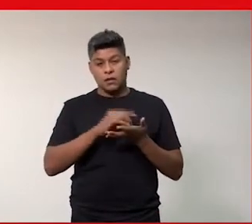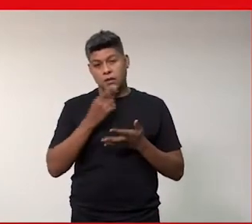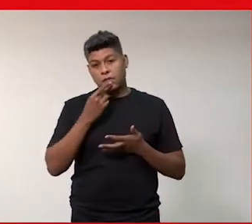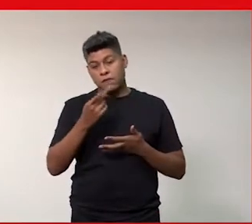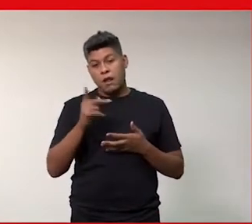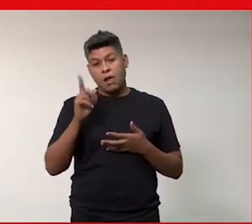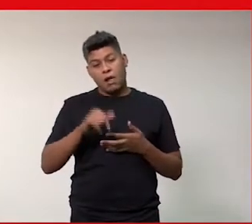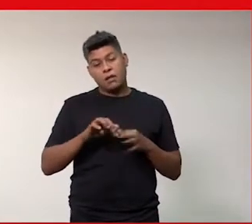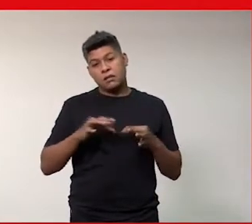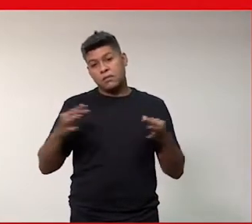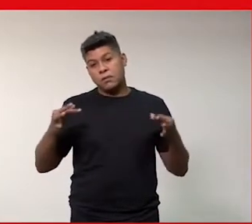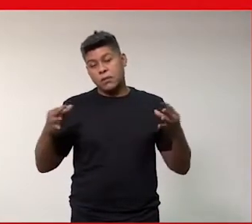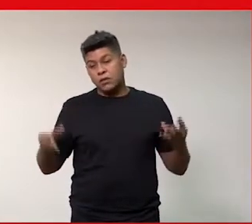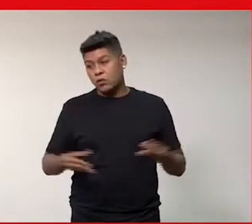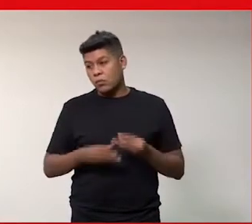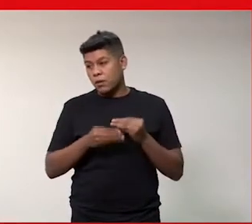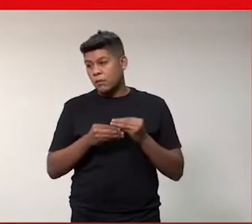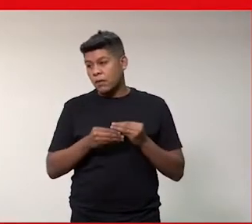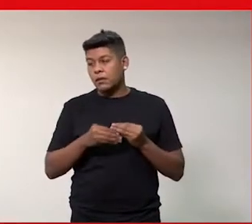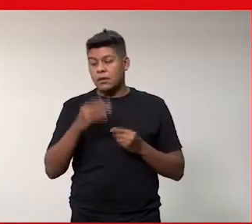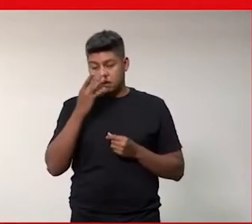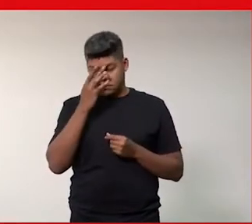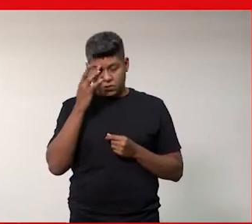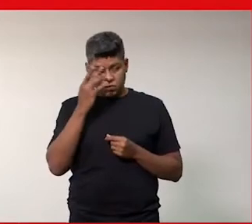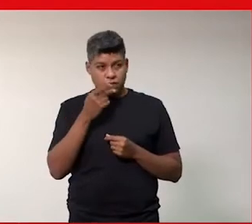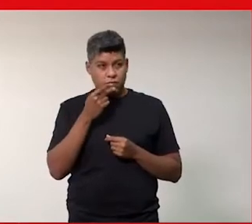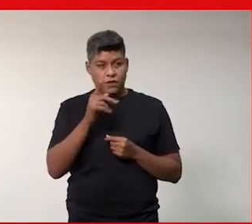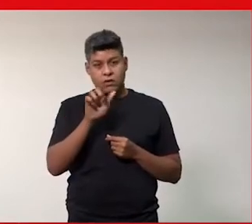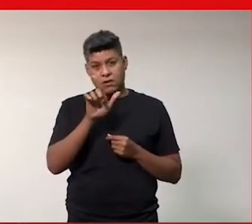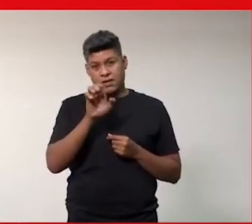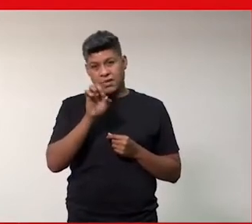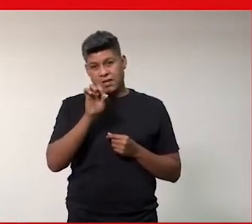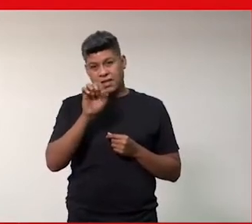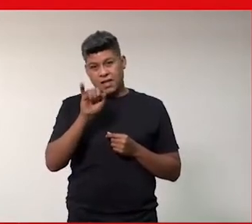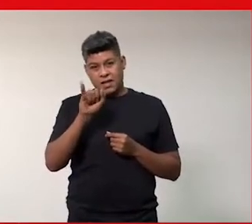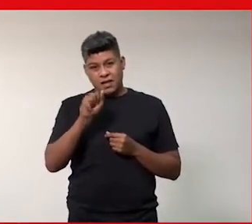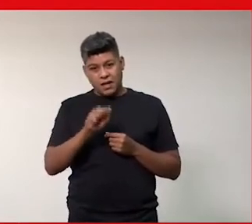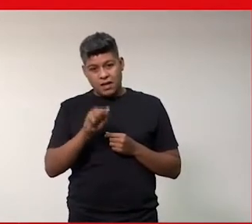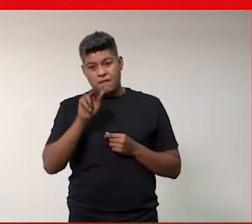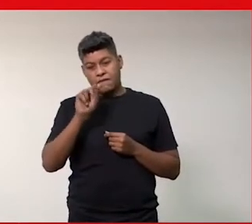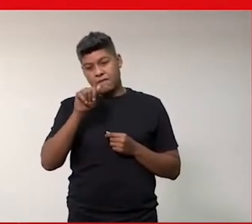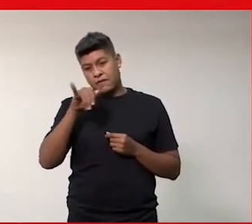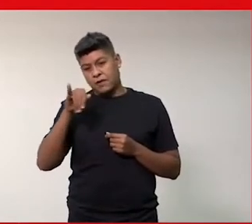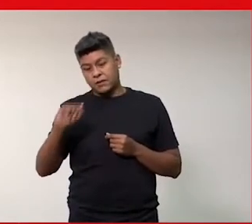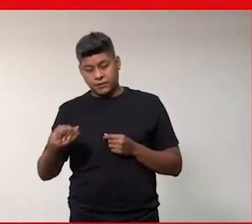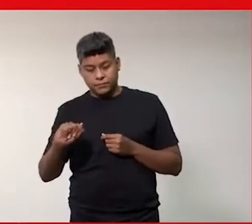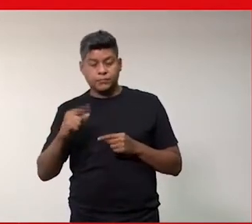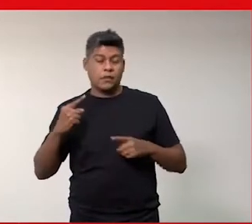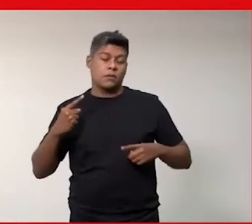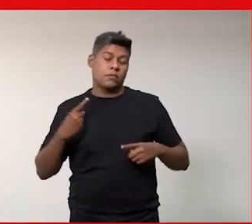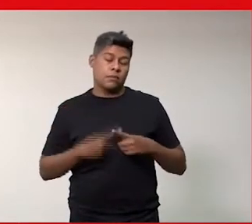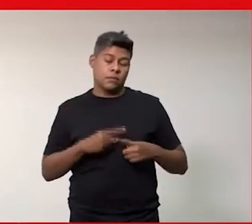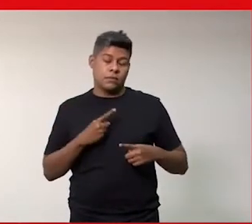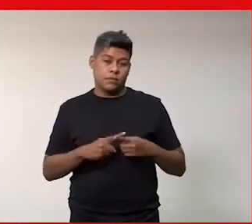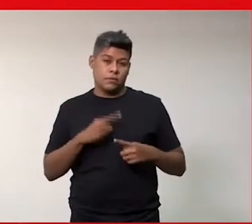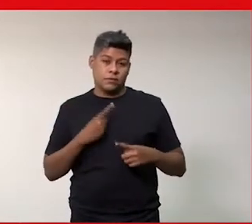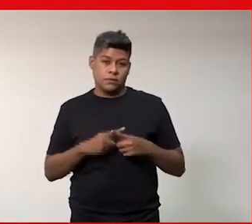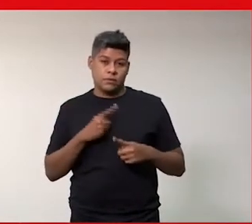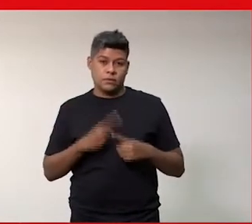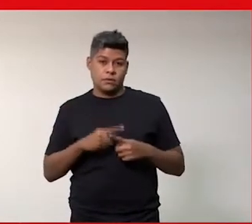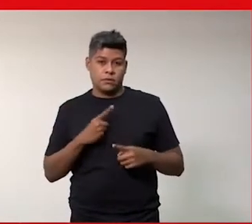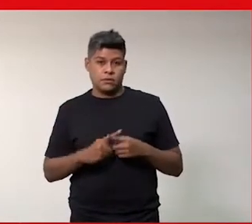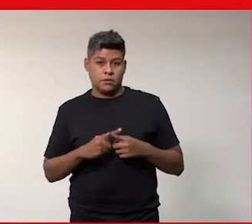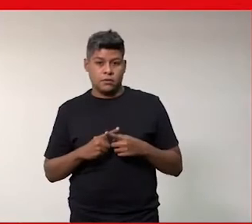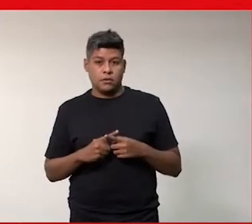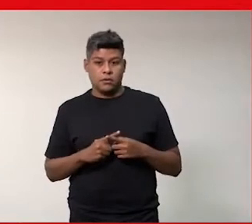é simplesmente complementar o que falaram aqui Aletheia, Vânia e Karen. Por quê? Eu trouxe